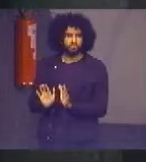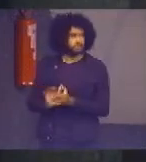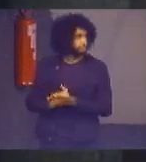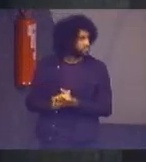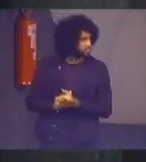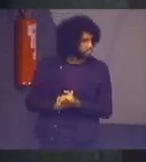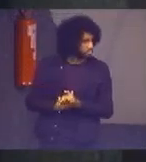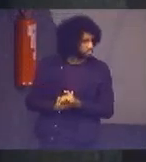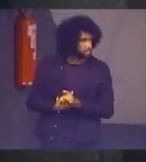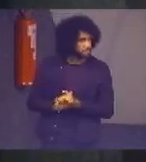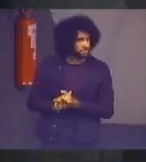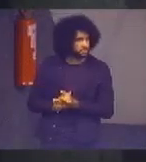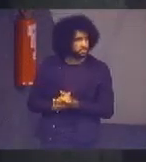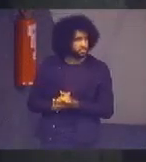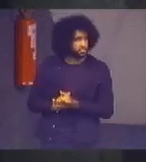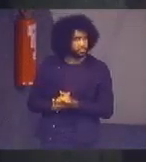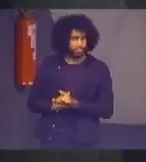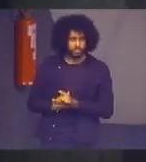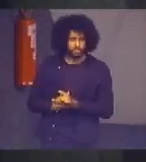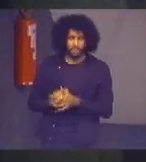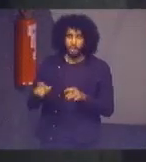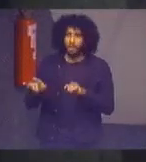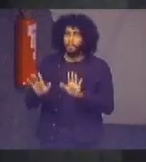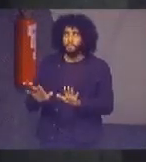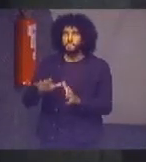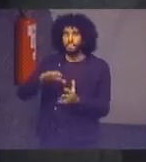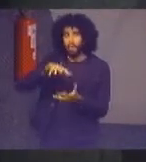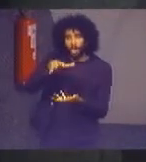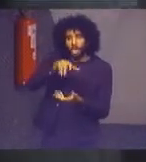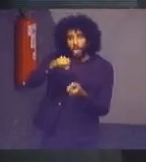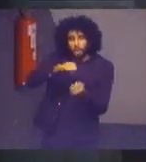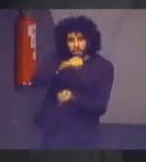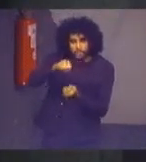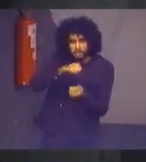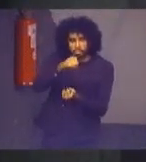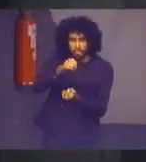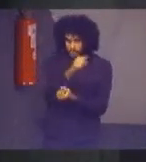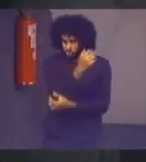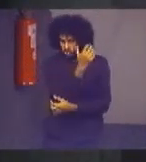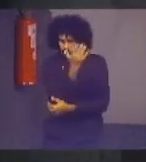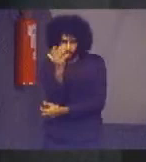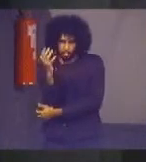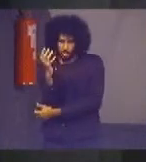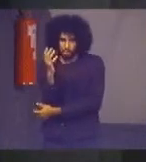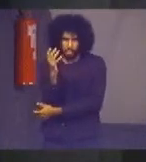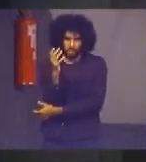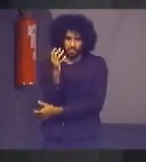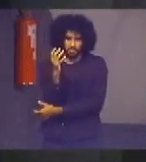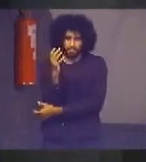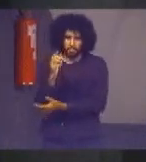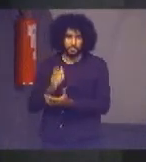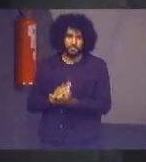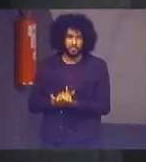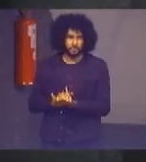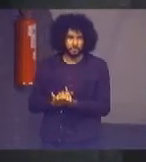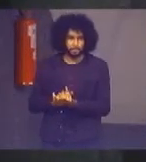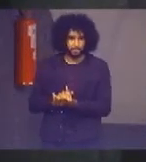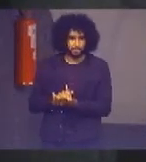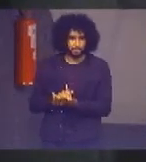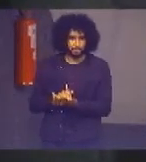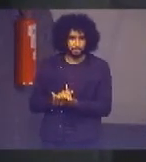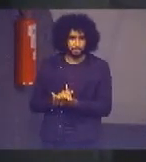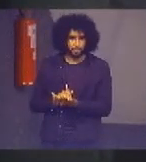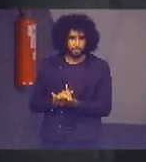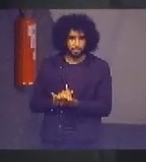especialidade a sustentabilidade ambiental não é mais